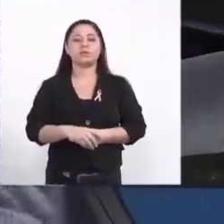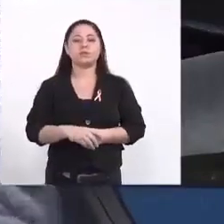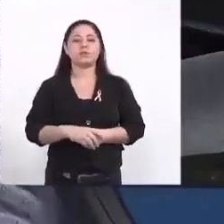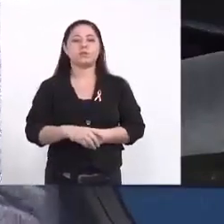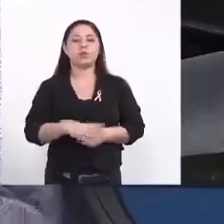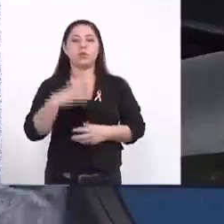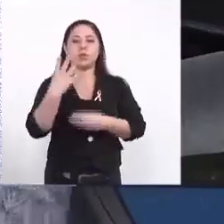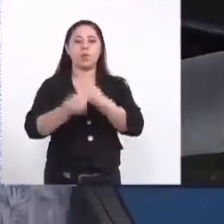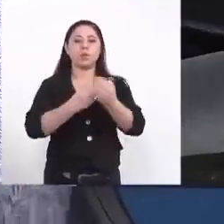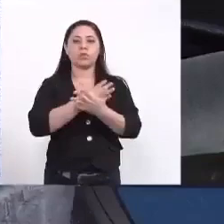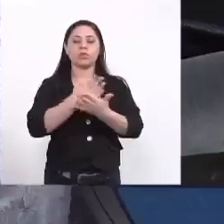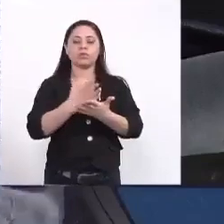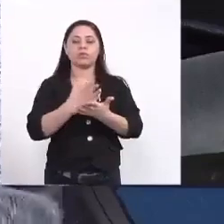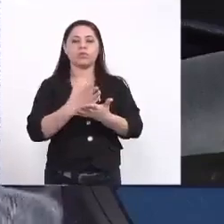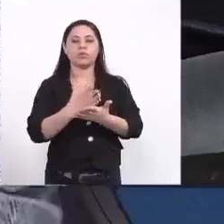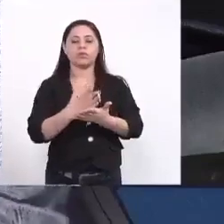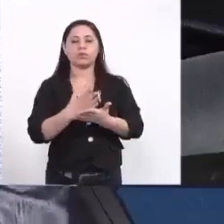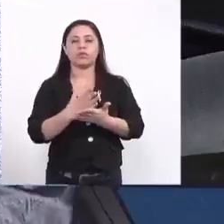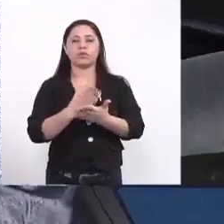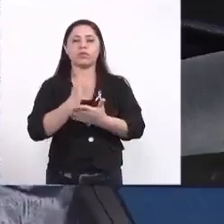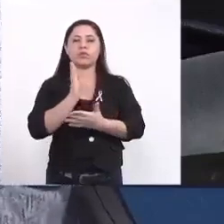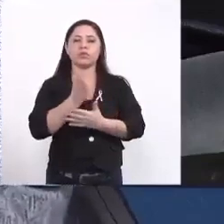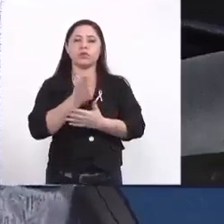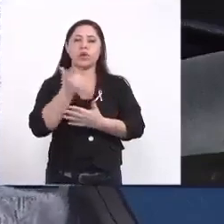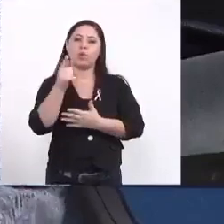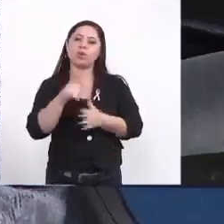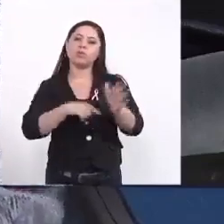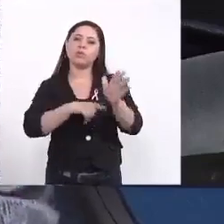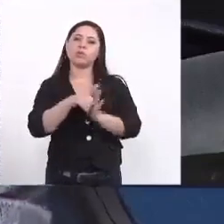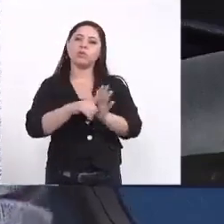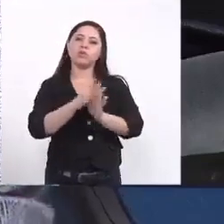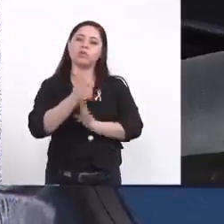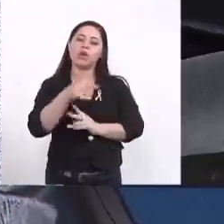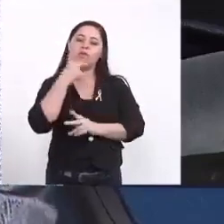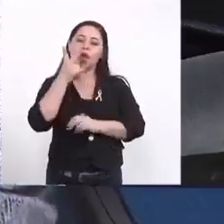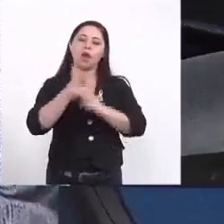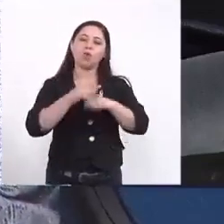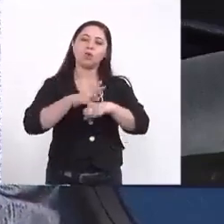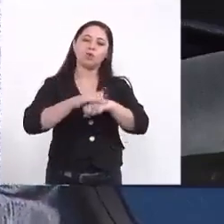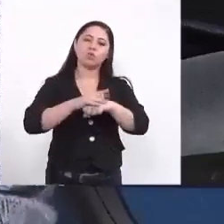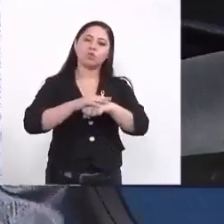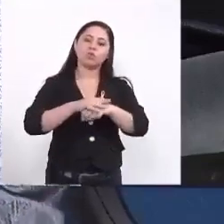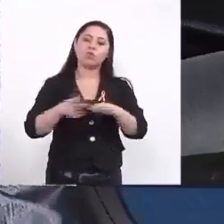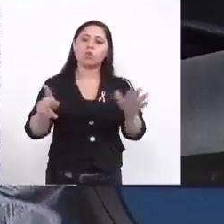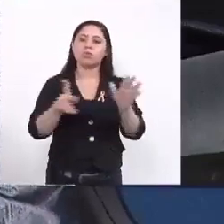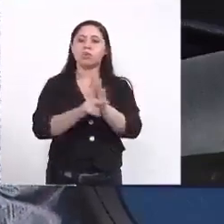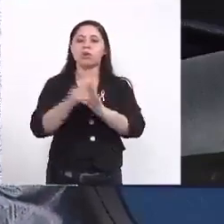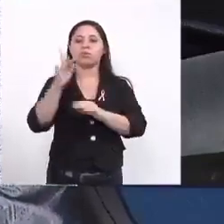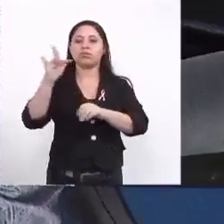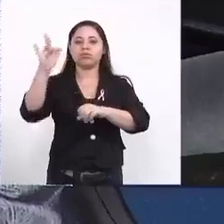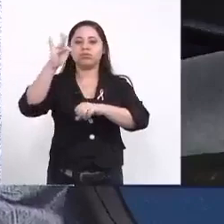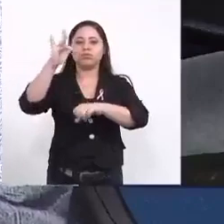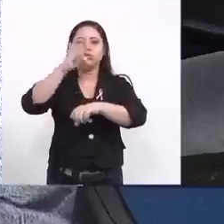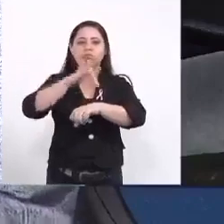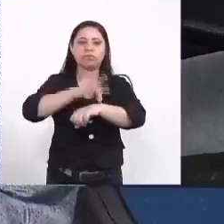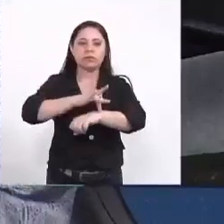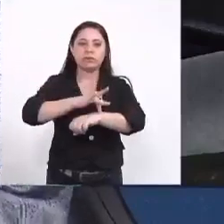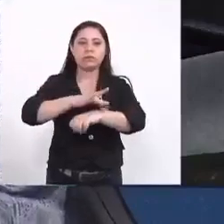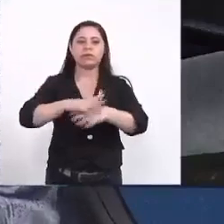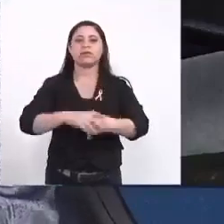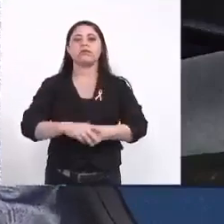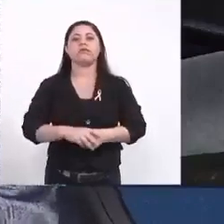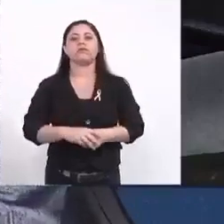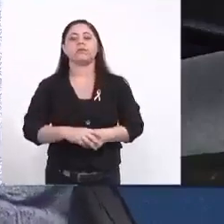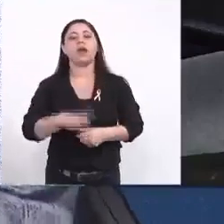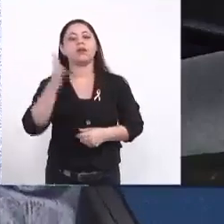como introdução a gente o outro pesquisador já falou sobre as doenças transmitidas pelo inseto e a